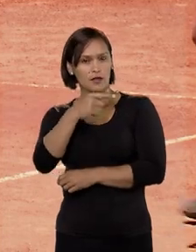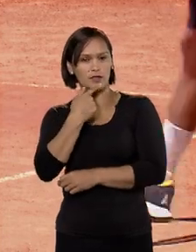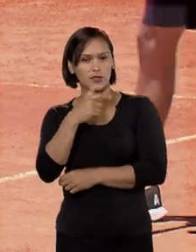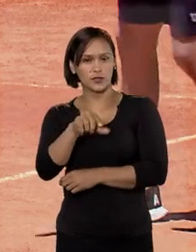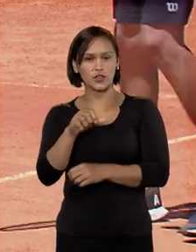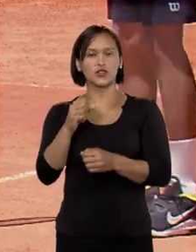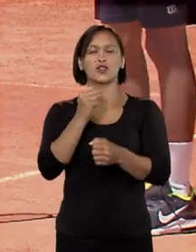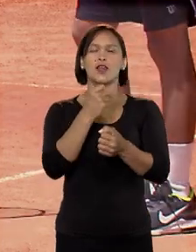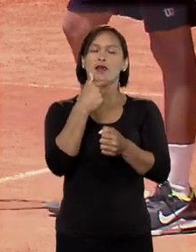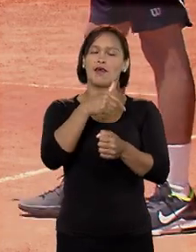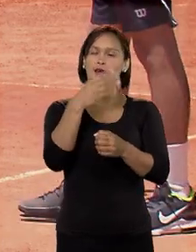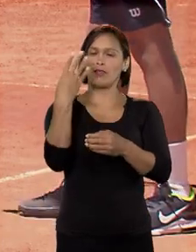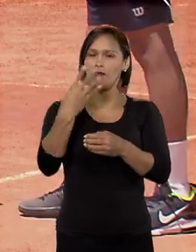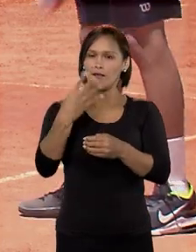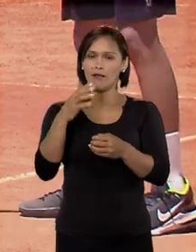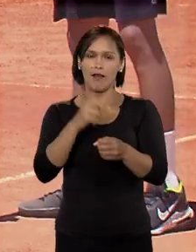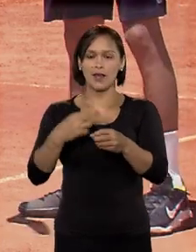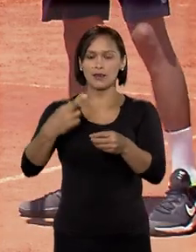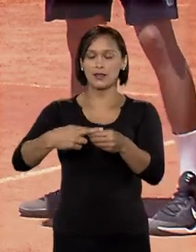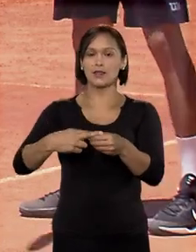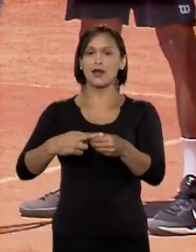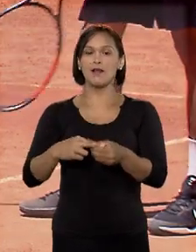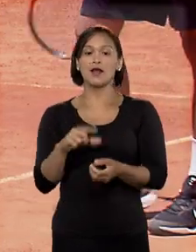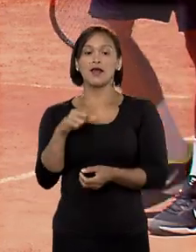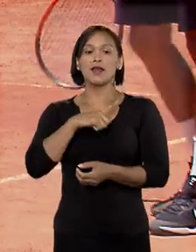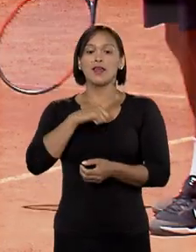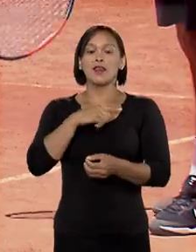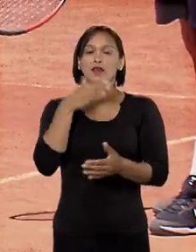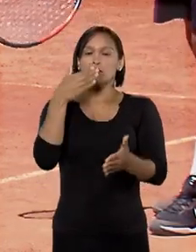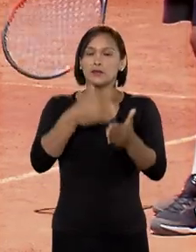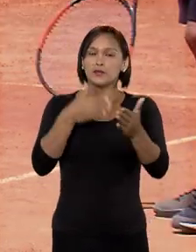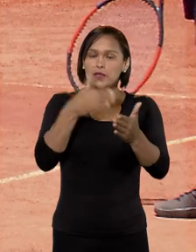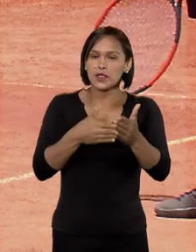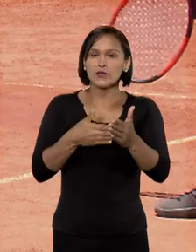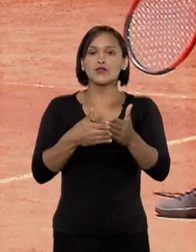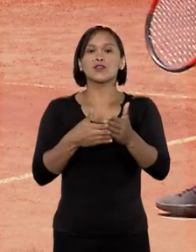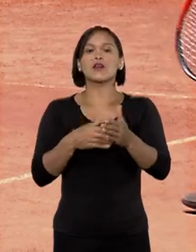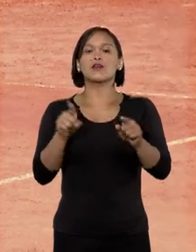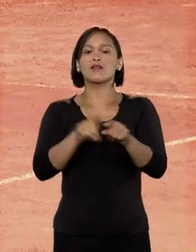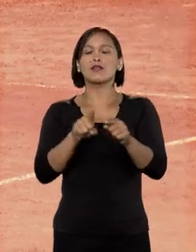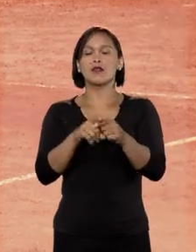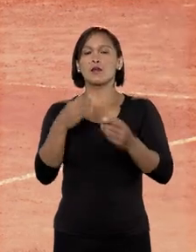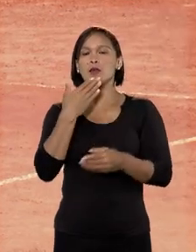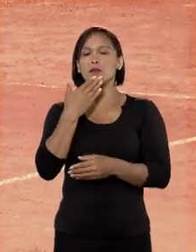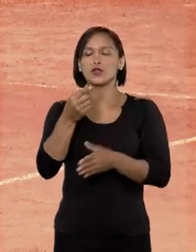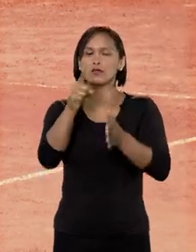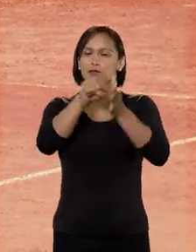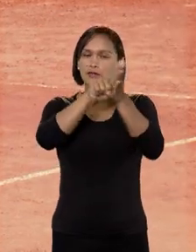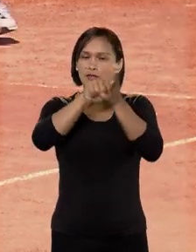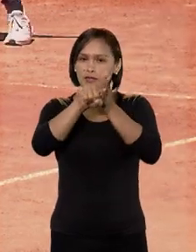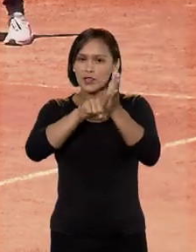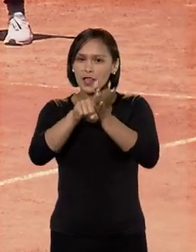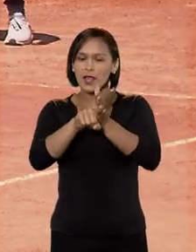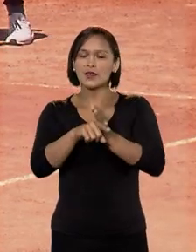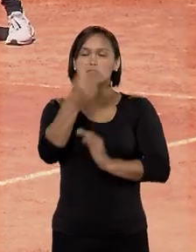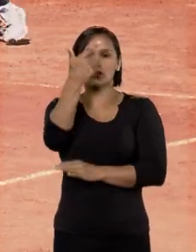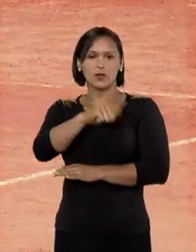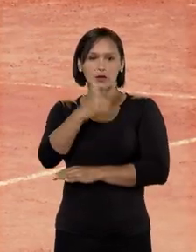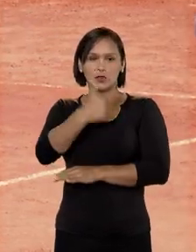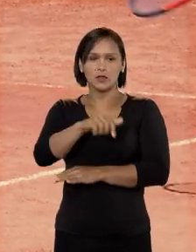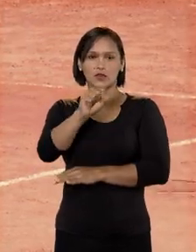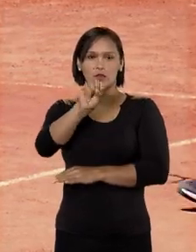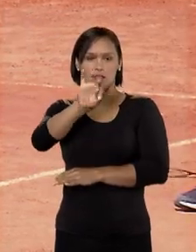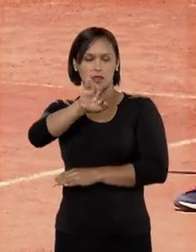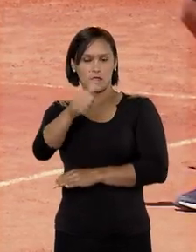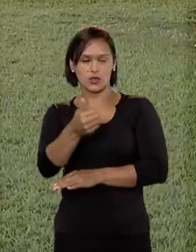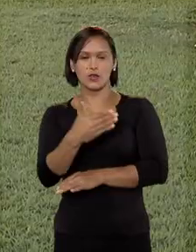Física da Quarta Região, autor da ação, além de tentar impedir que o treinador exercesse a profissão, pediu que o assunto fosse analisado sob o rito